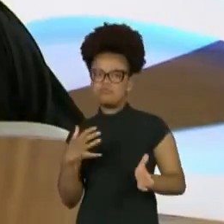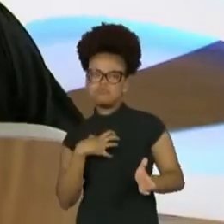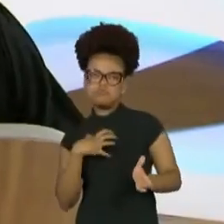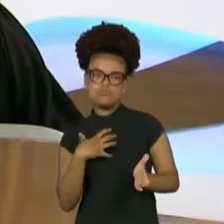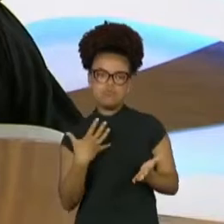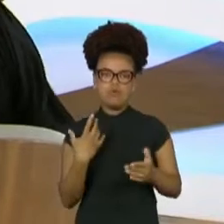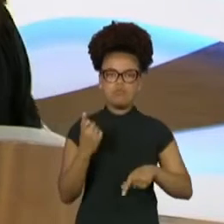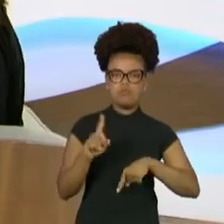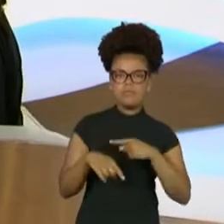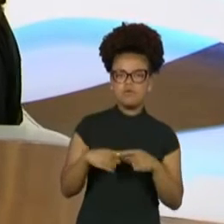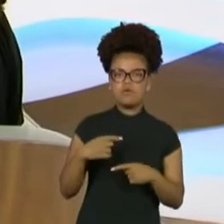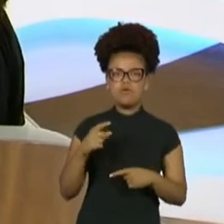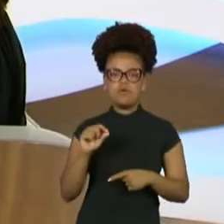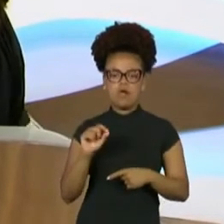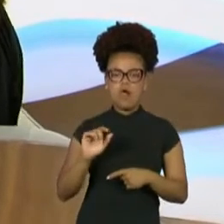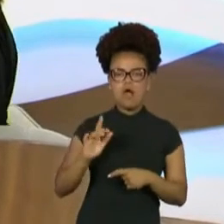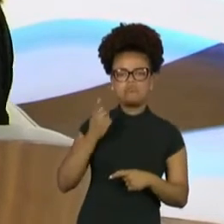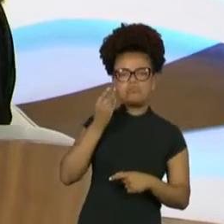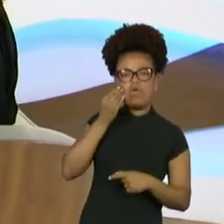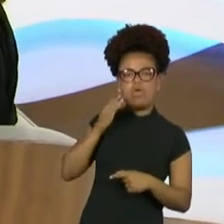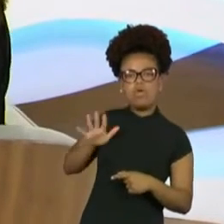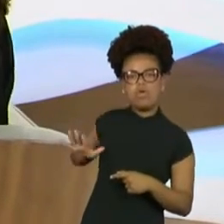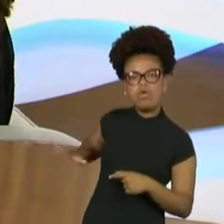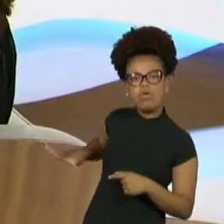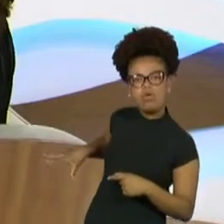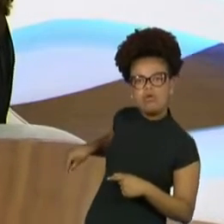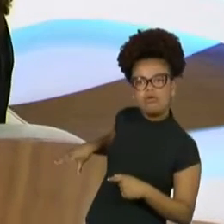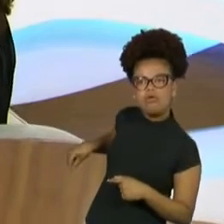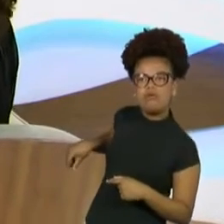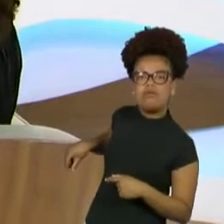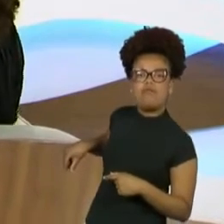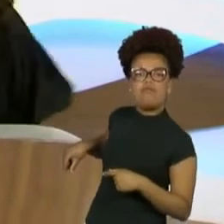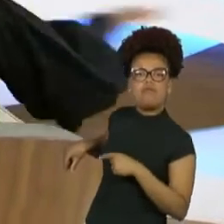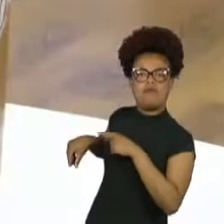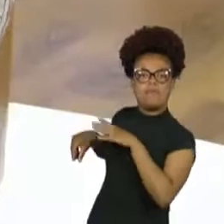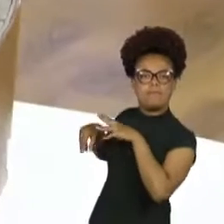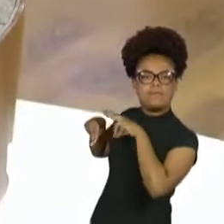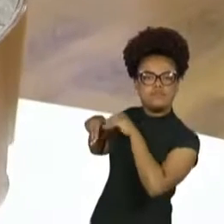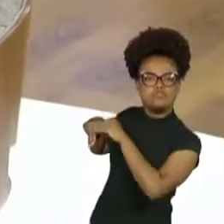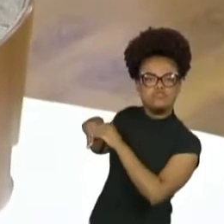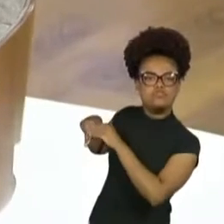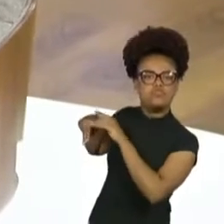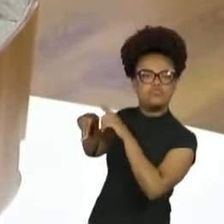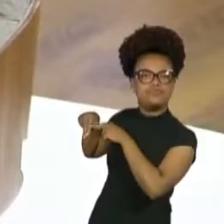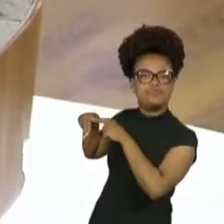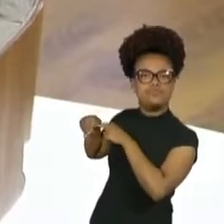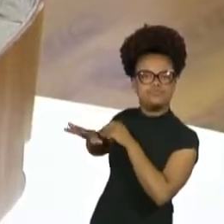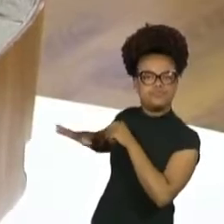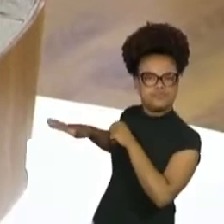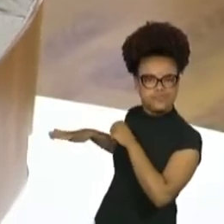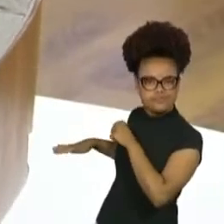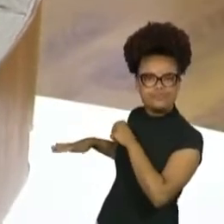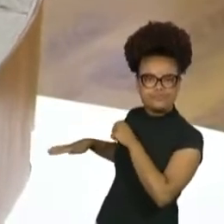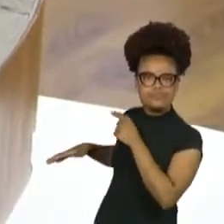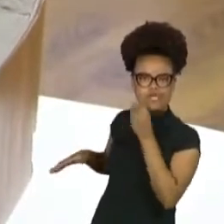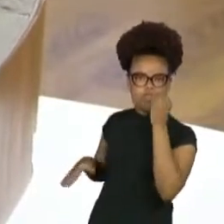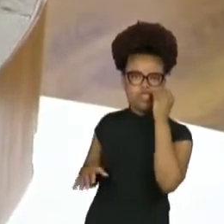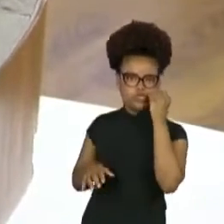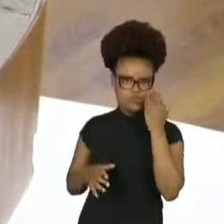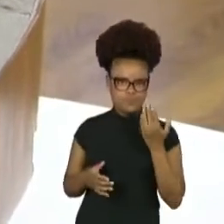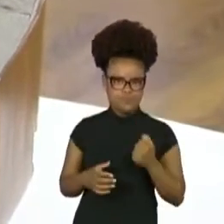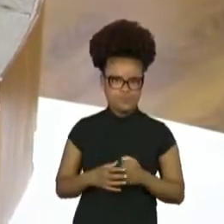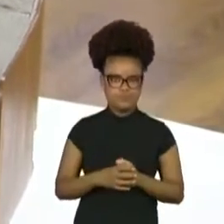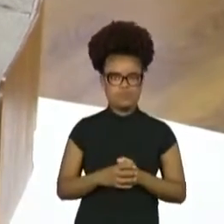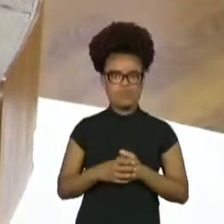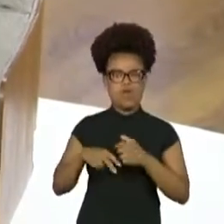enfiando as mãos, entendeu? Já, já estava com a mão aqui, com a mão assim para trás, nas minhas coxas. E